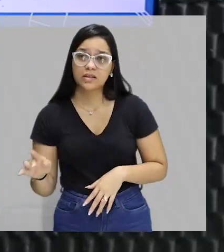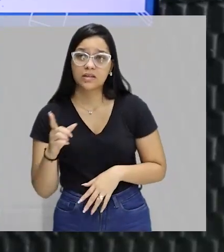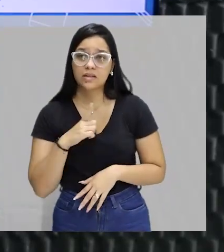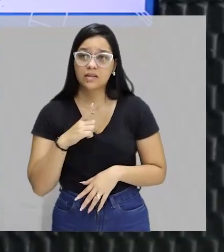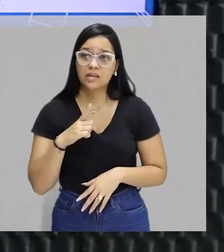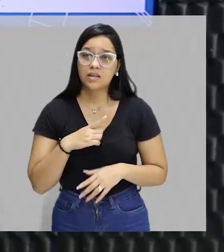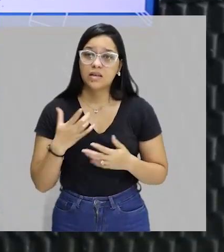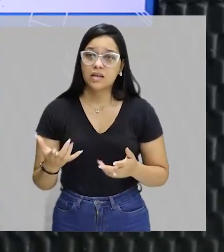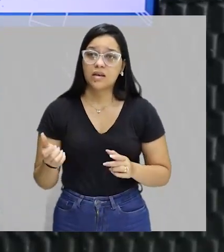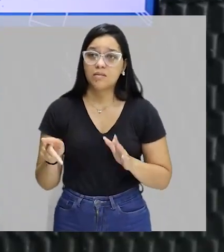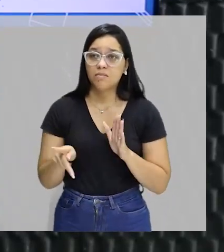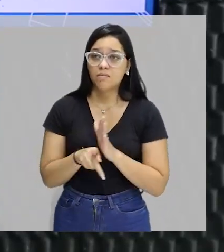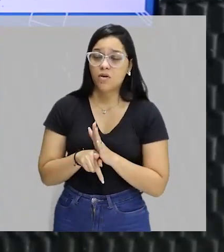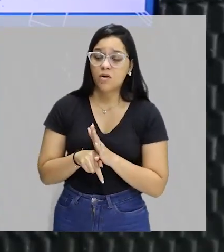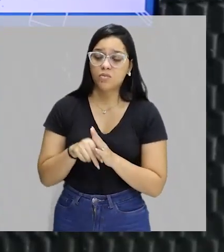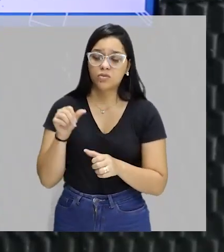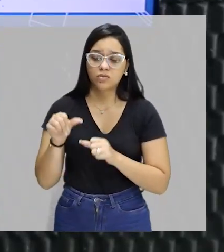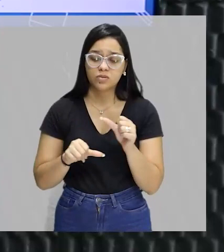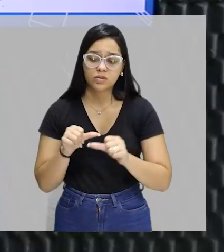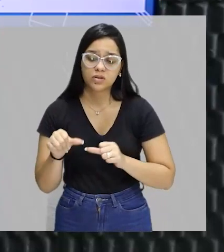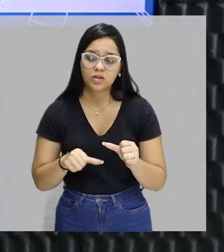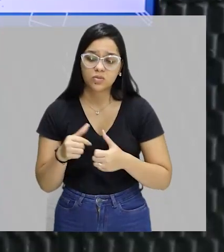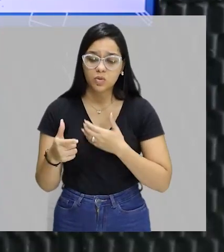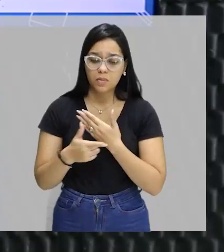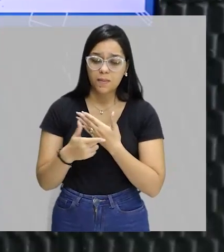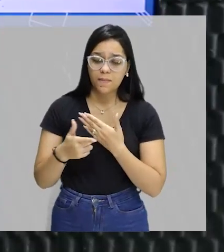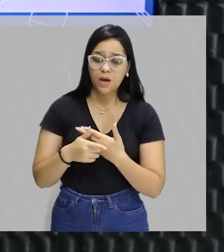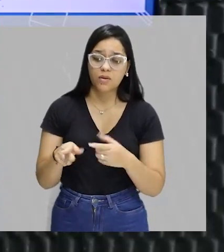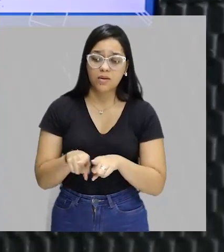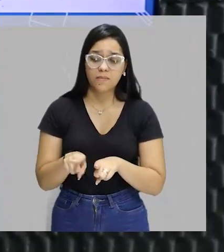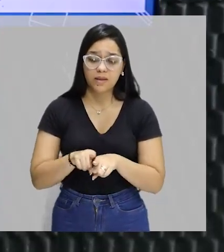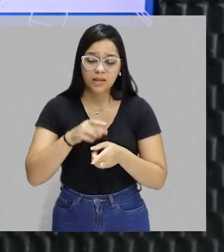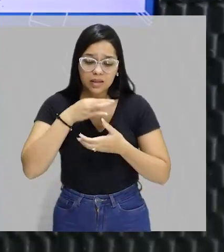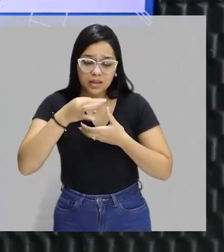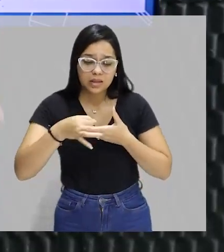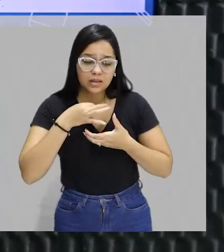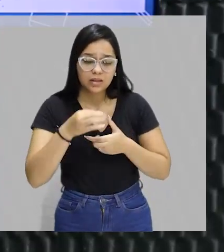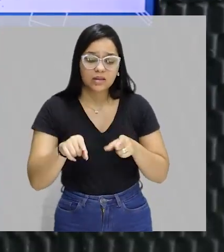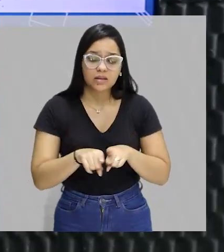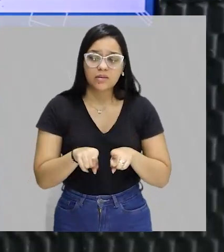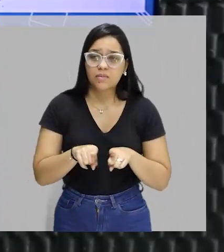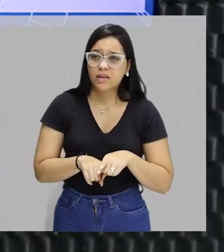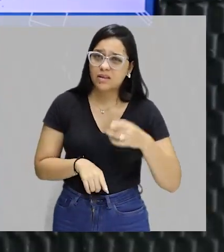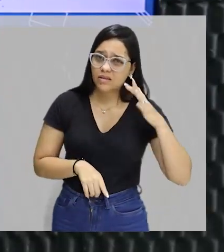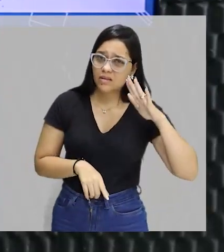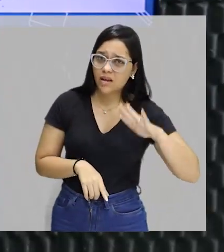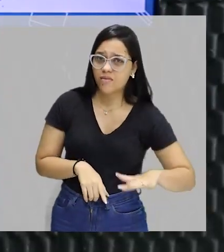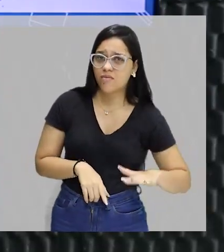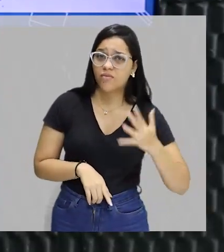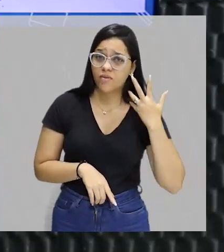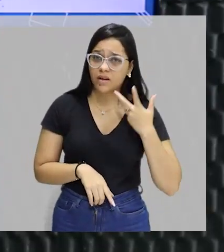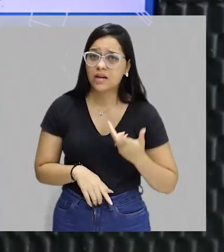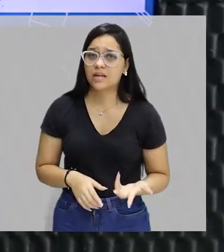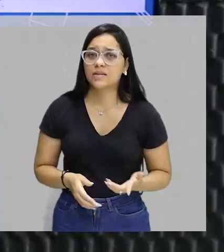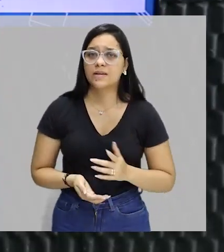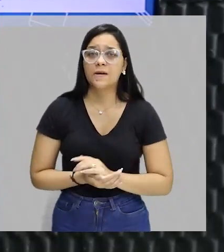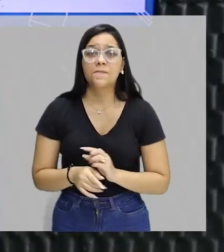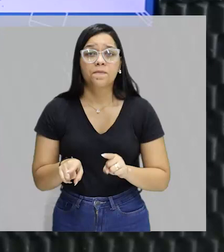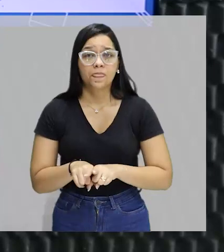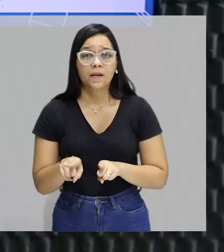primeiramente, de formação de plateia, mas também de criticidade e consumir teatro desde a infância. O teatro infantil